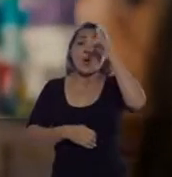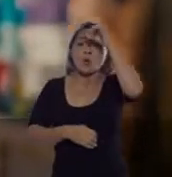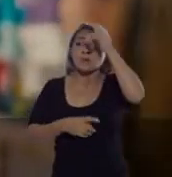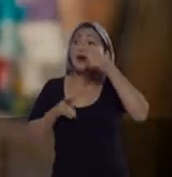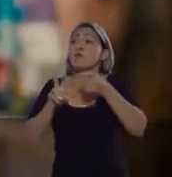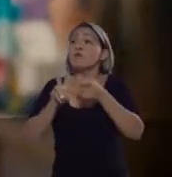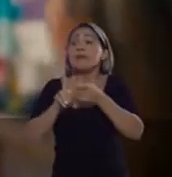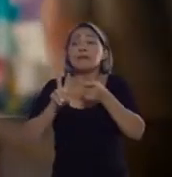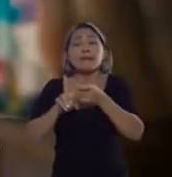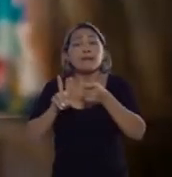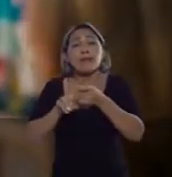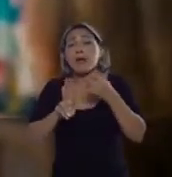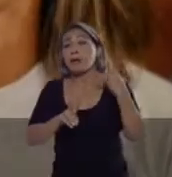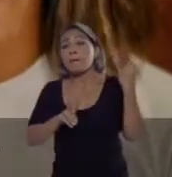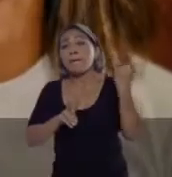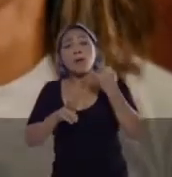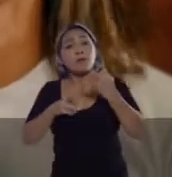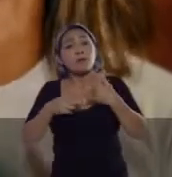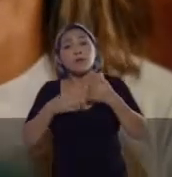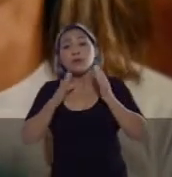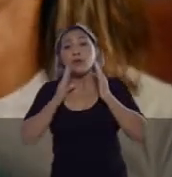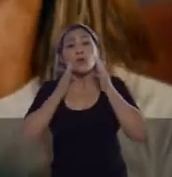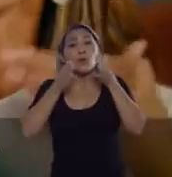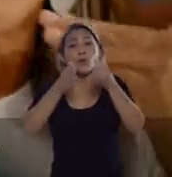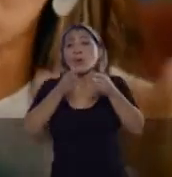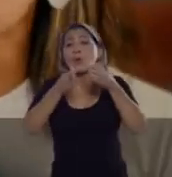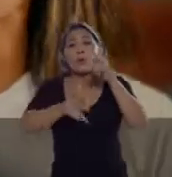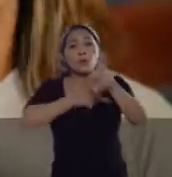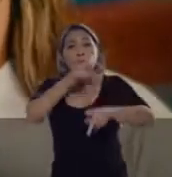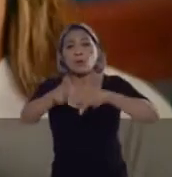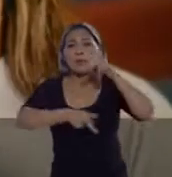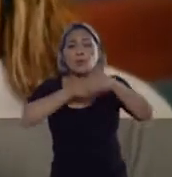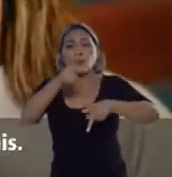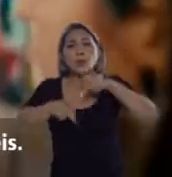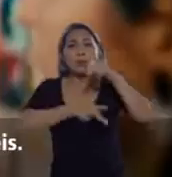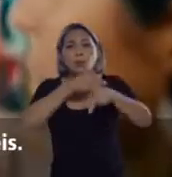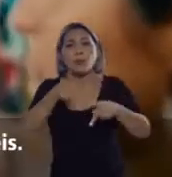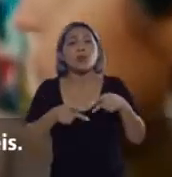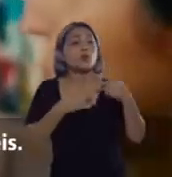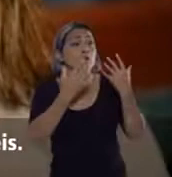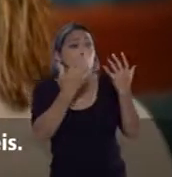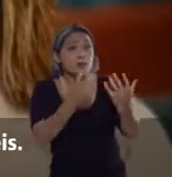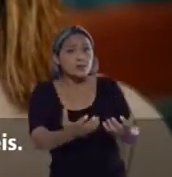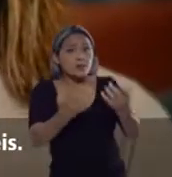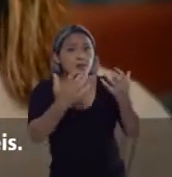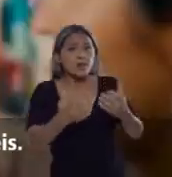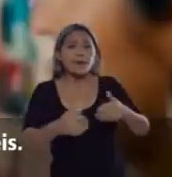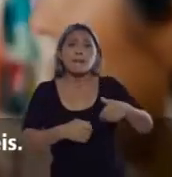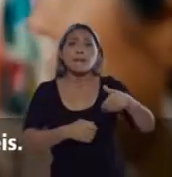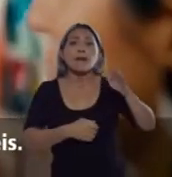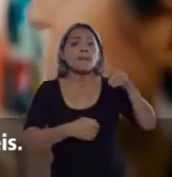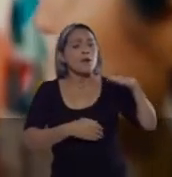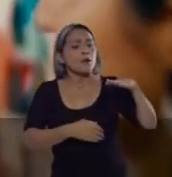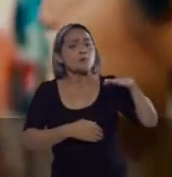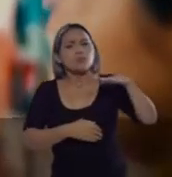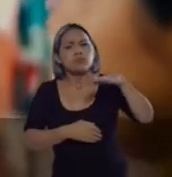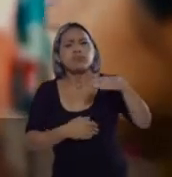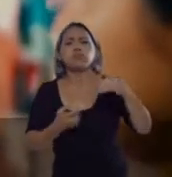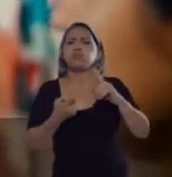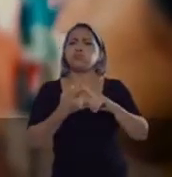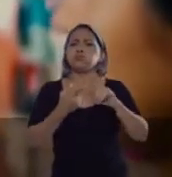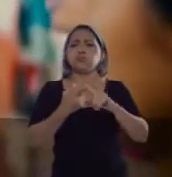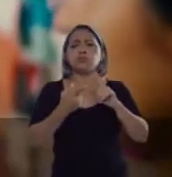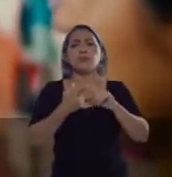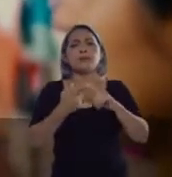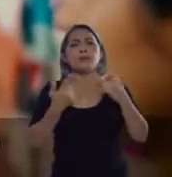hospital veterinário público é portas abertas e vai atingir toda a população. A gente quer ampliar a quantidade de castramóveis, eu quero